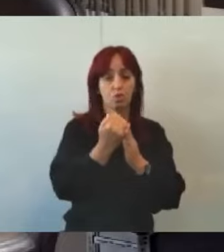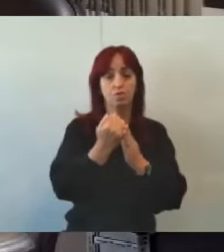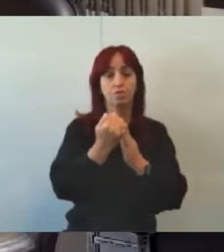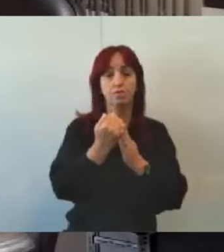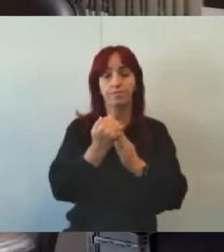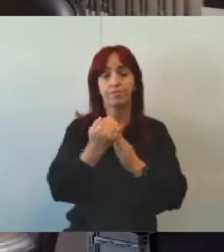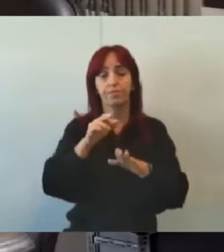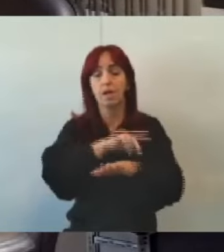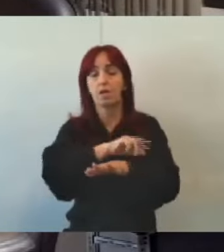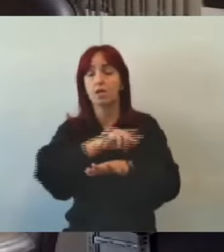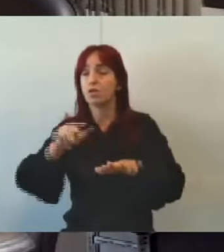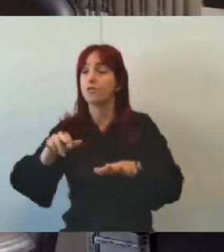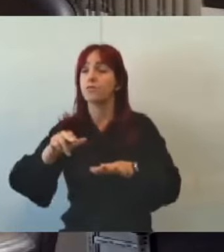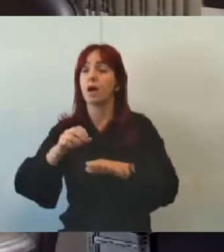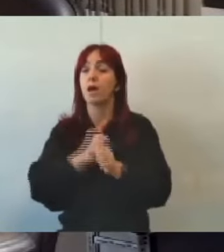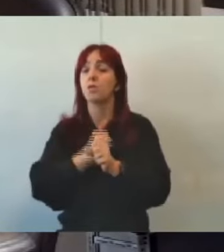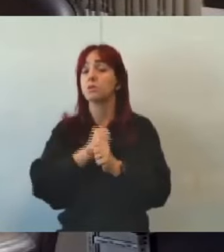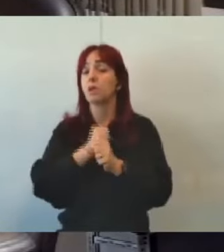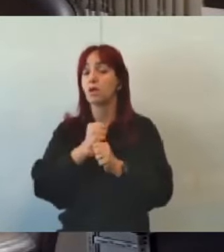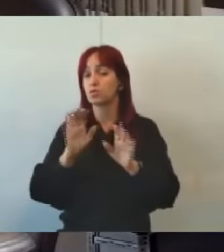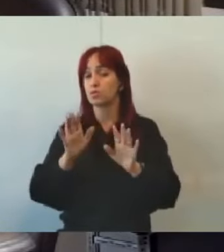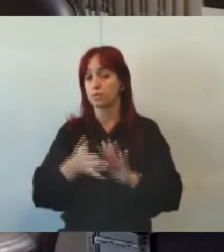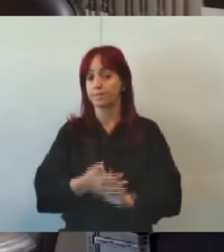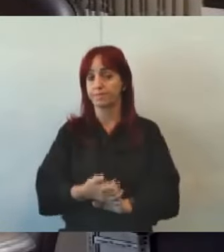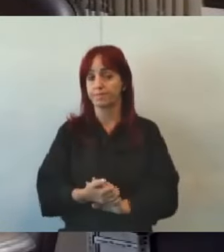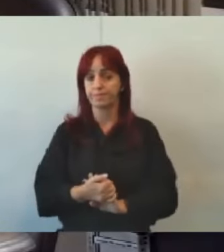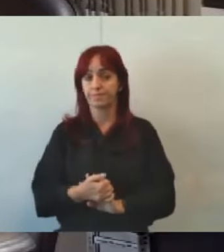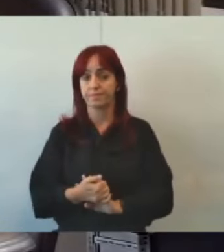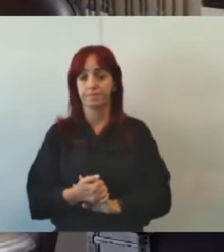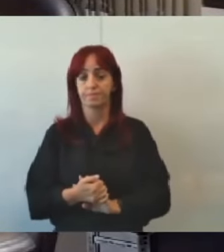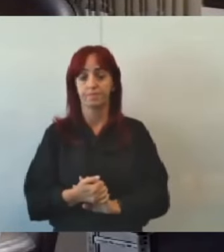vários anos. Pode passar.